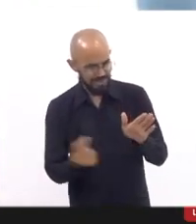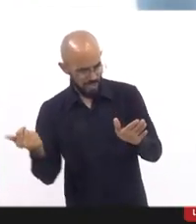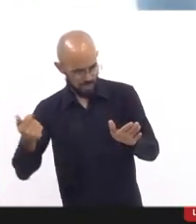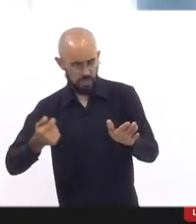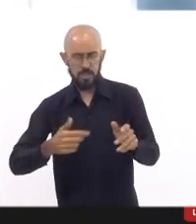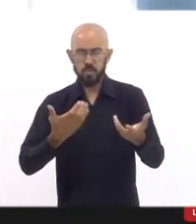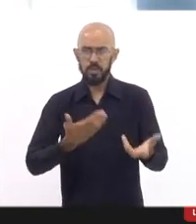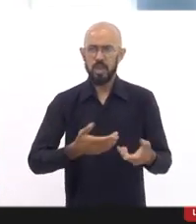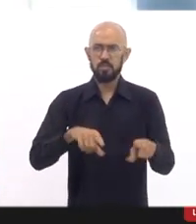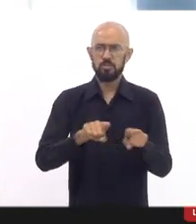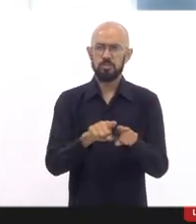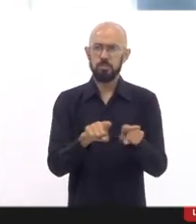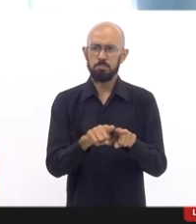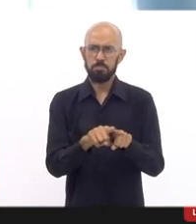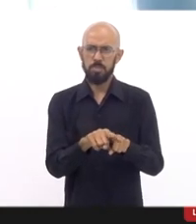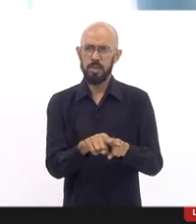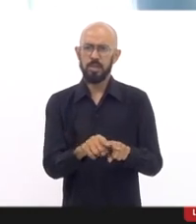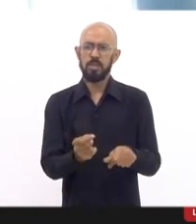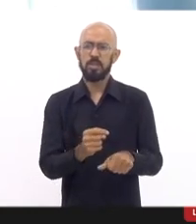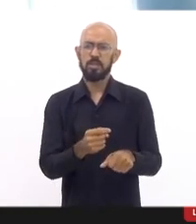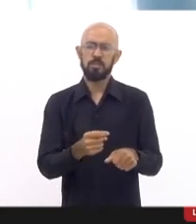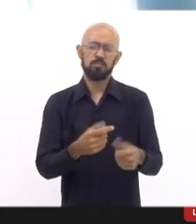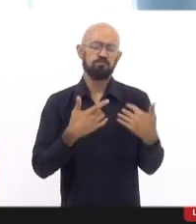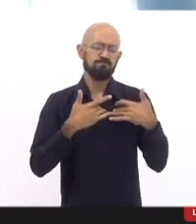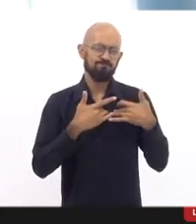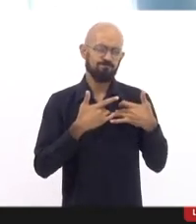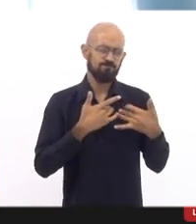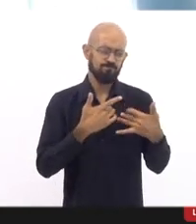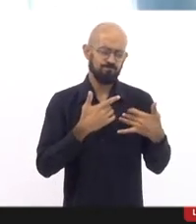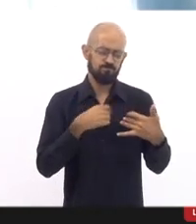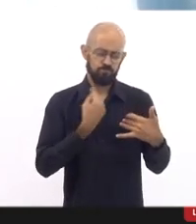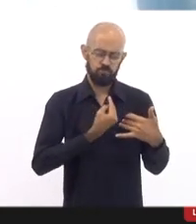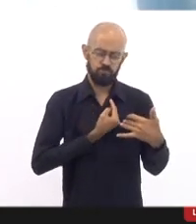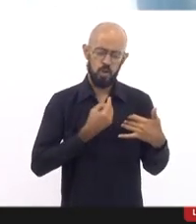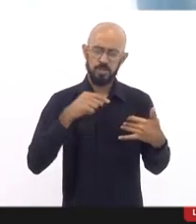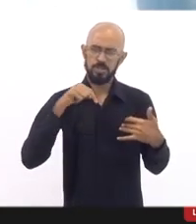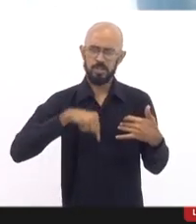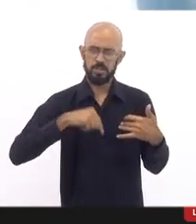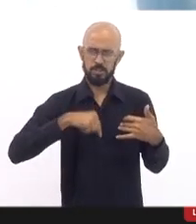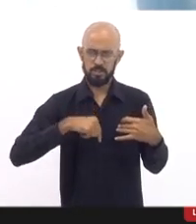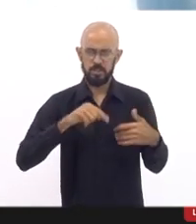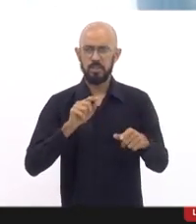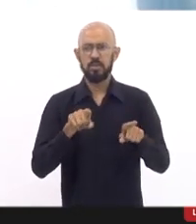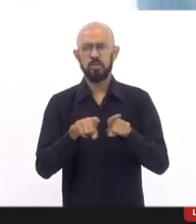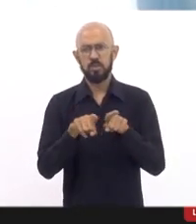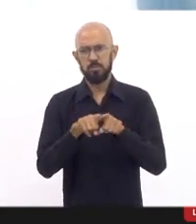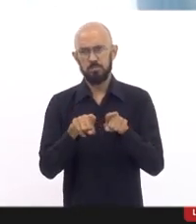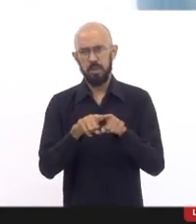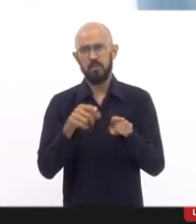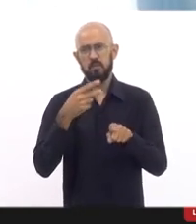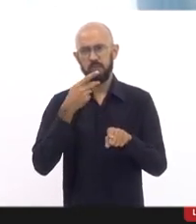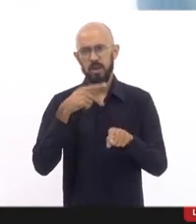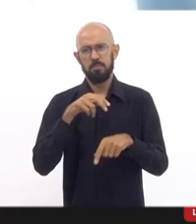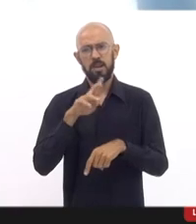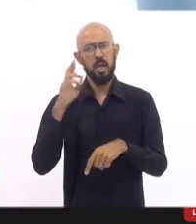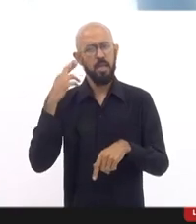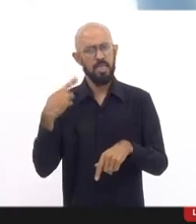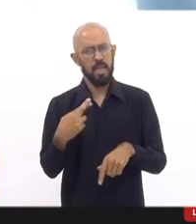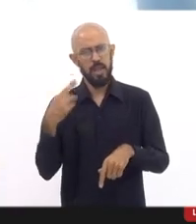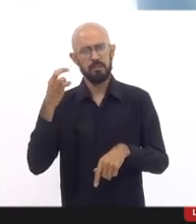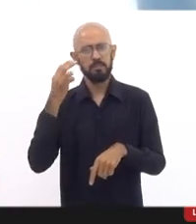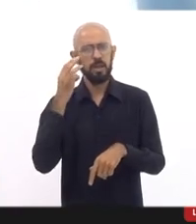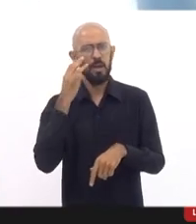até queria também transmitir essa solidariedade, nós todos, aqui falo também pela Renata, pela Mônica,